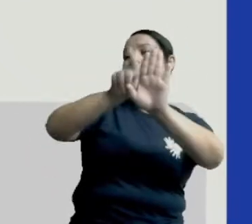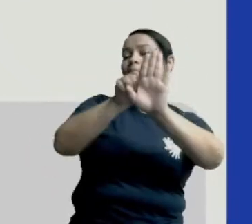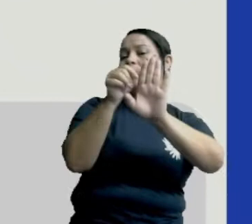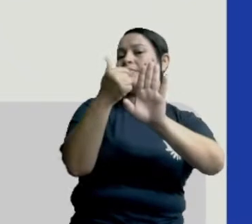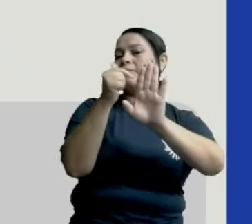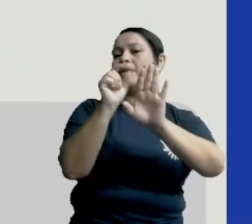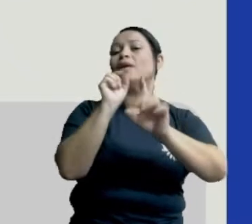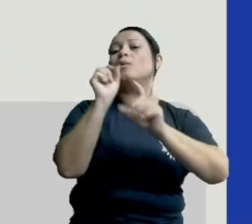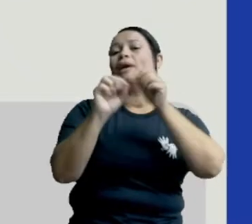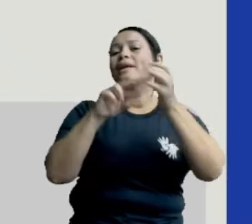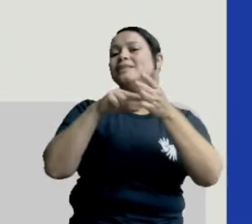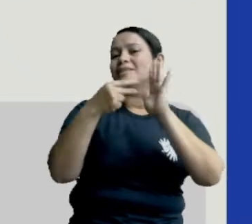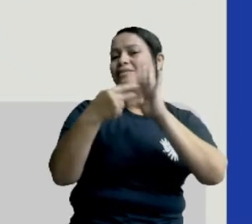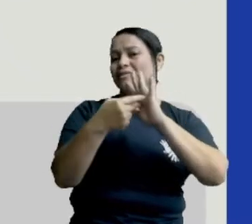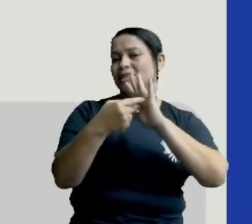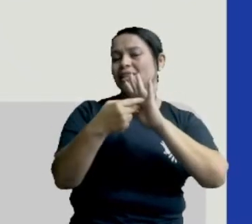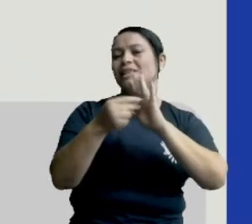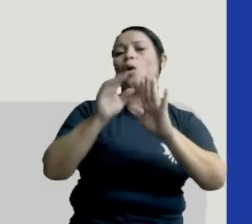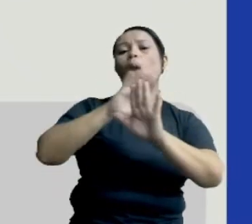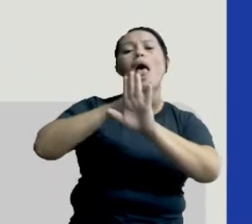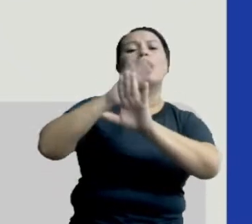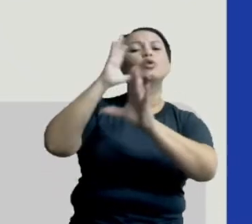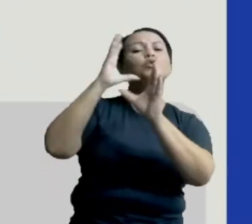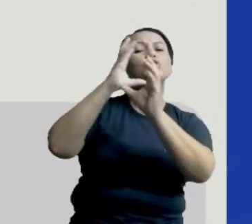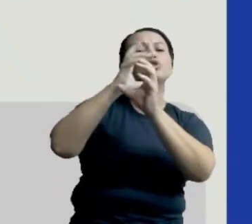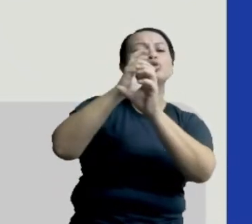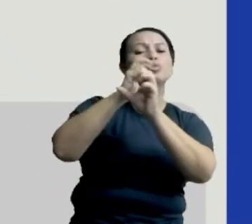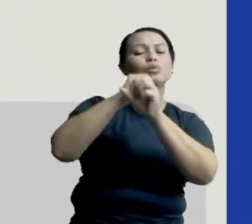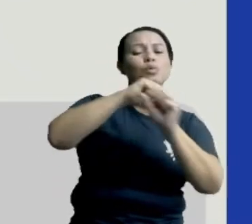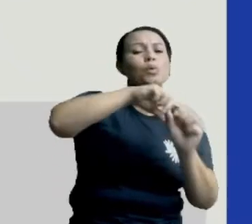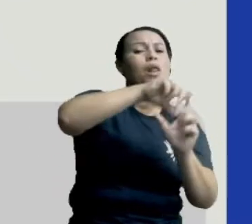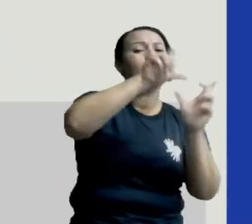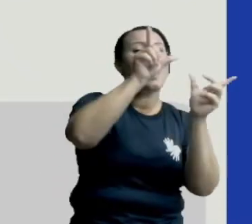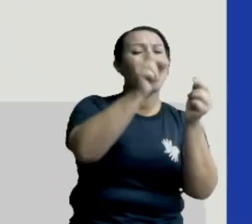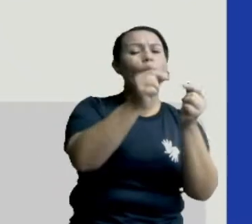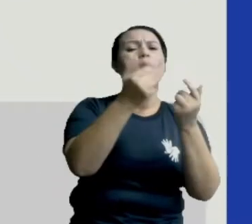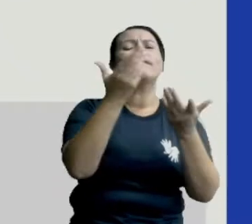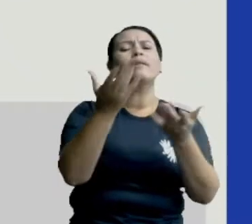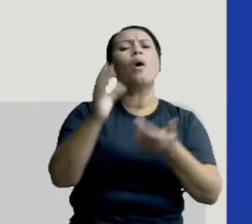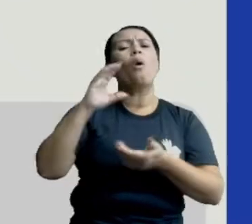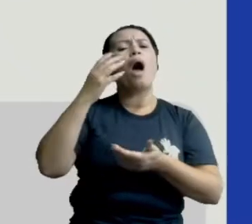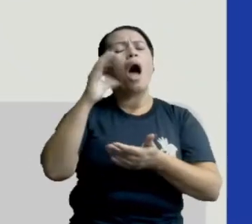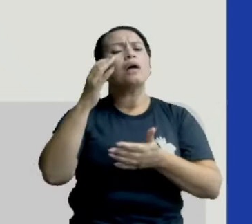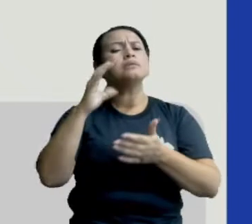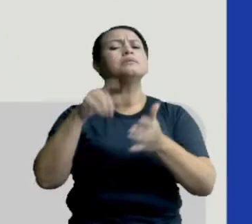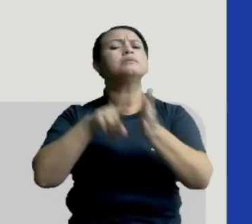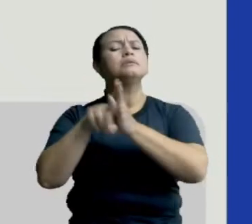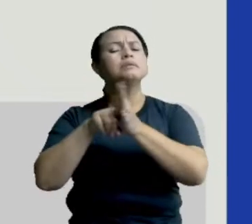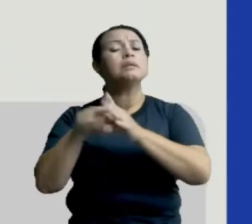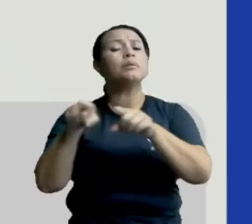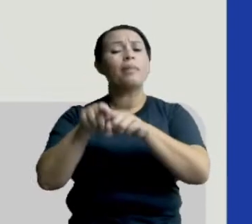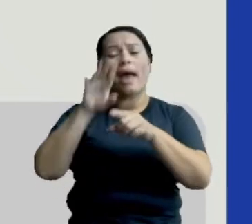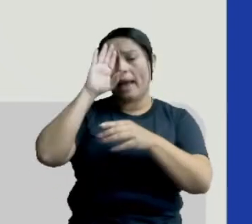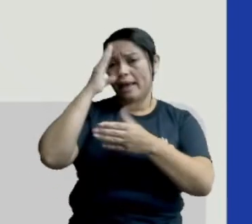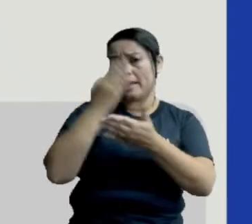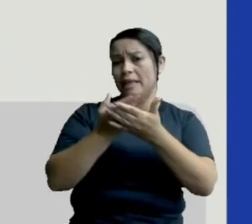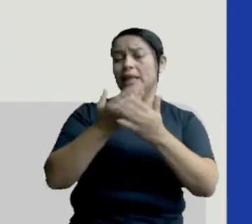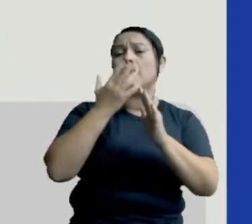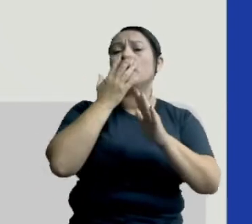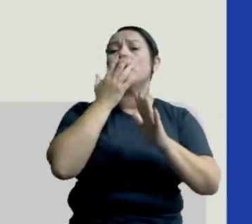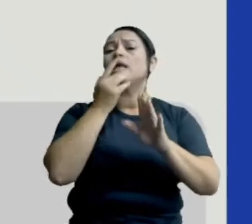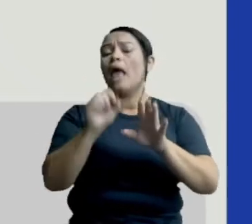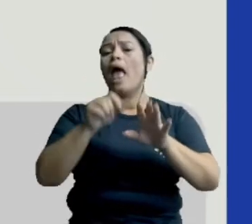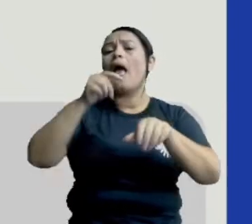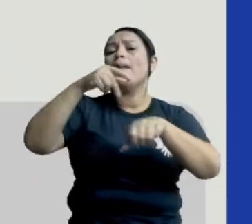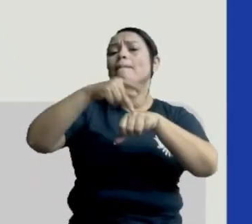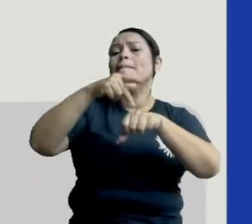sendo chamada de o lado escuro da Lua. A ciência acredita que essa parte seja rochosa